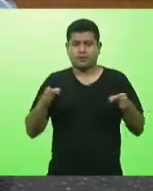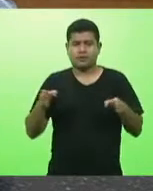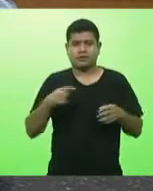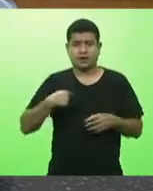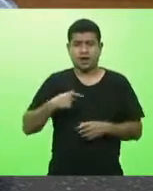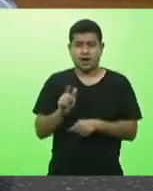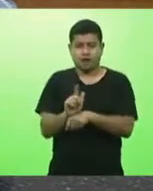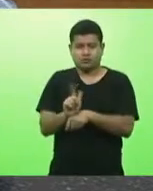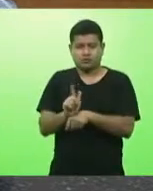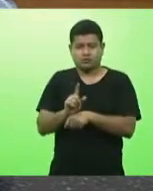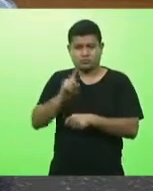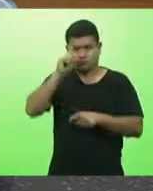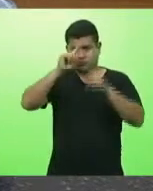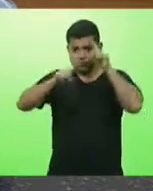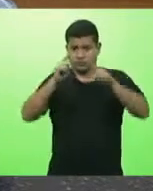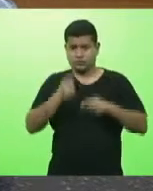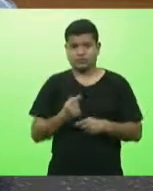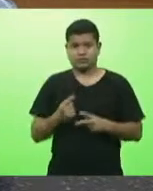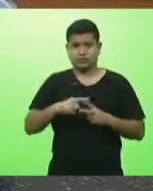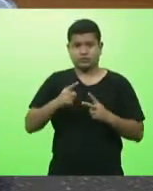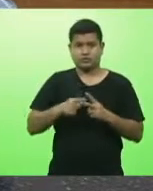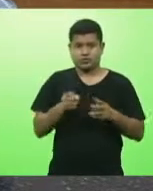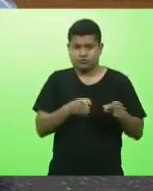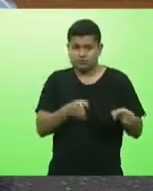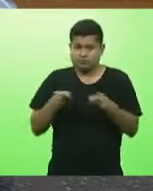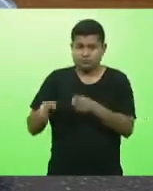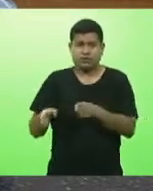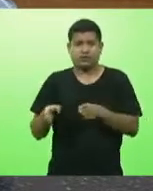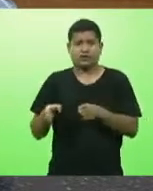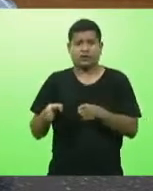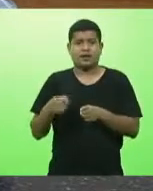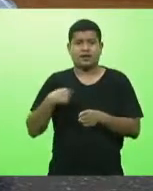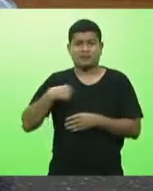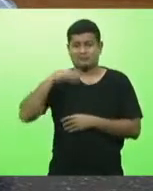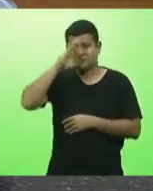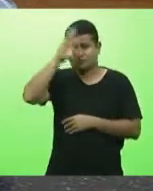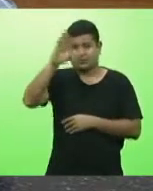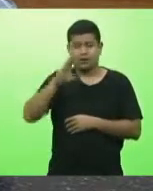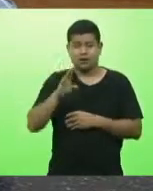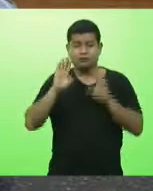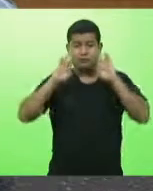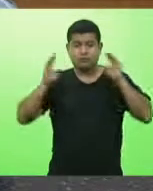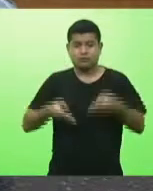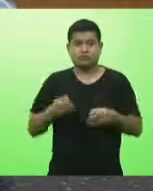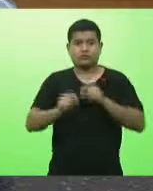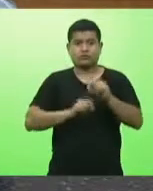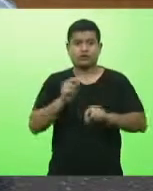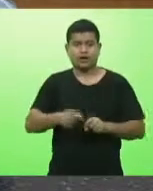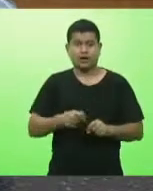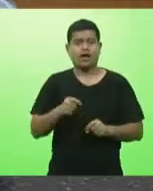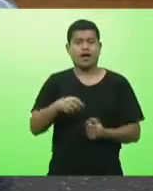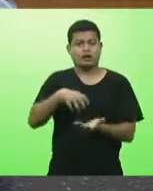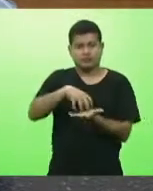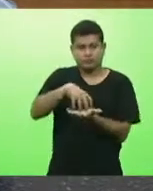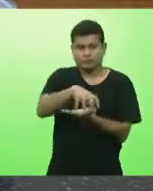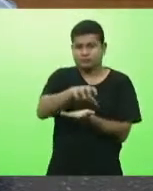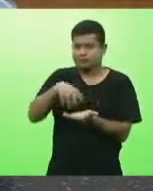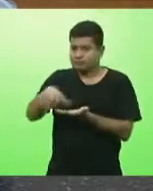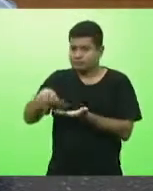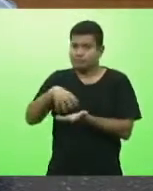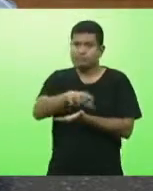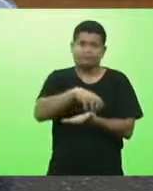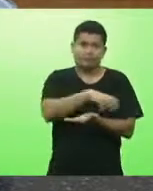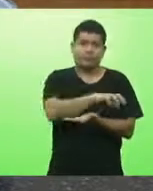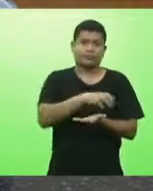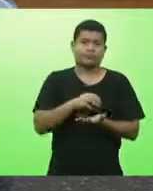mandatos de governador a descentralização e é claro que algumas